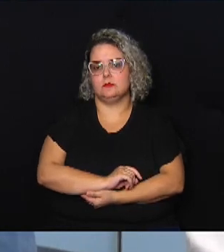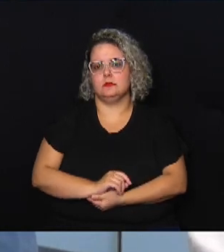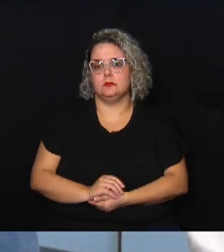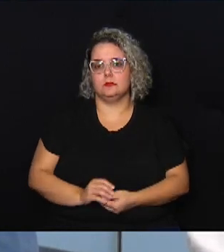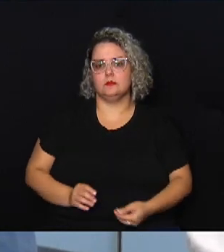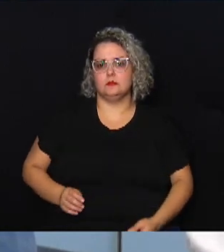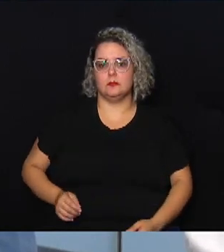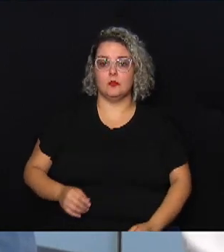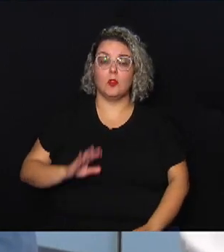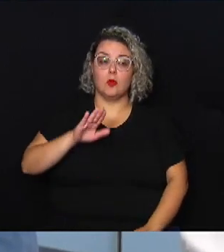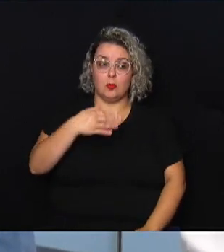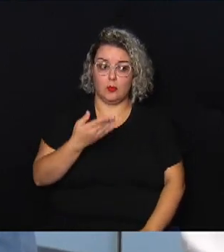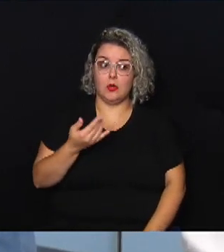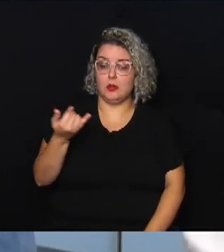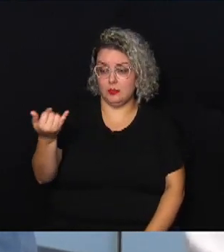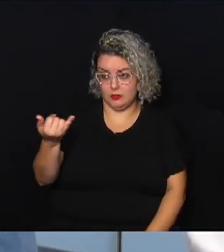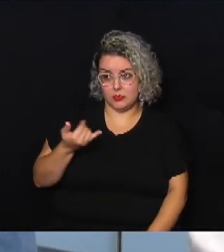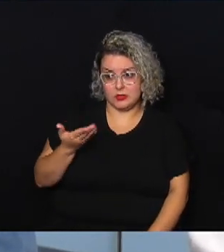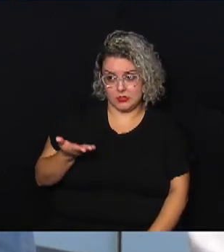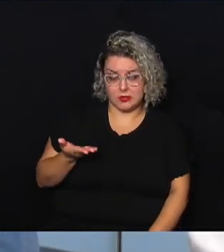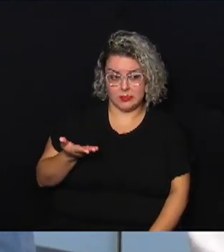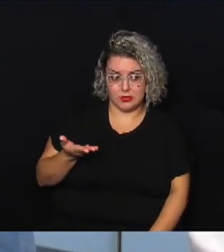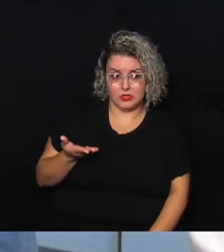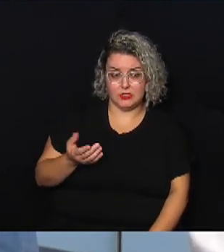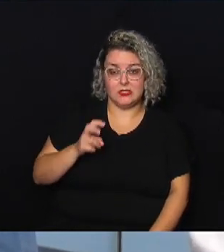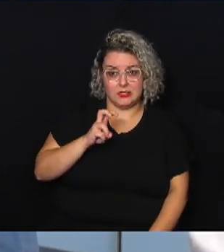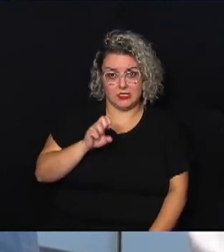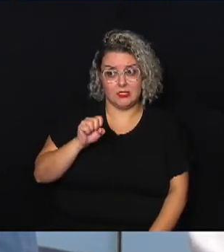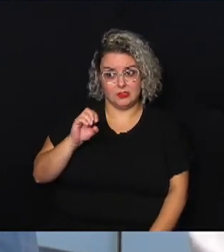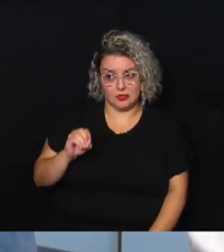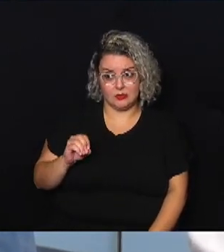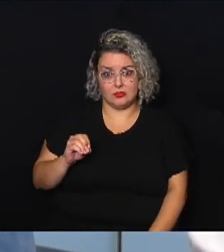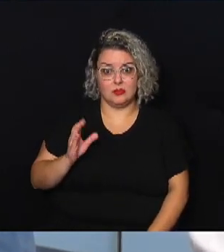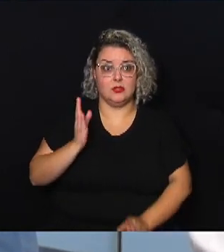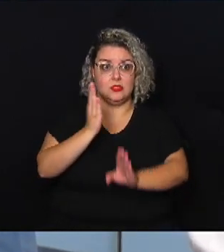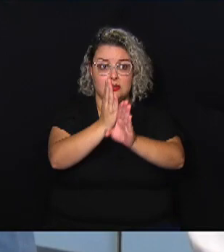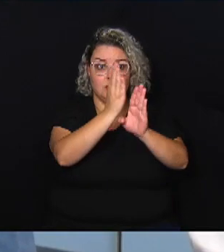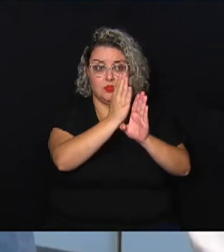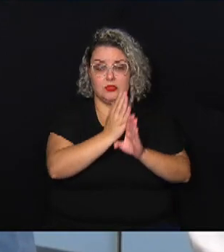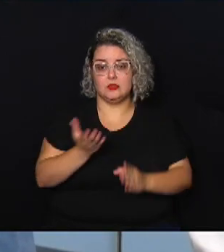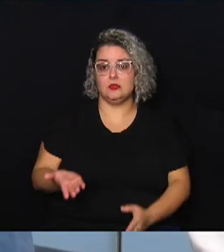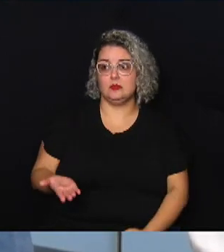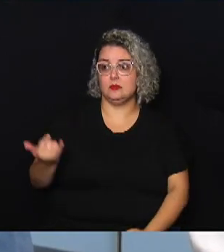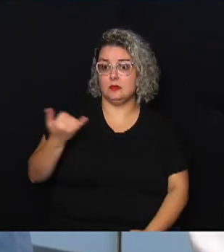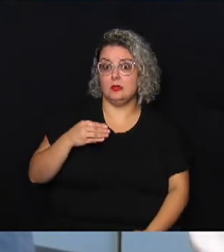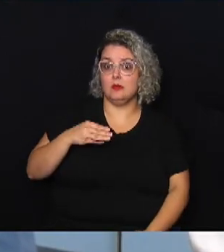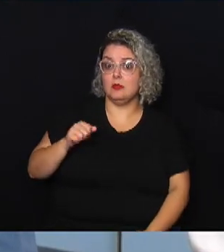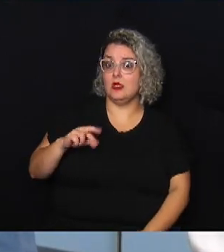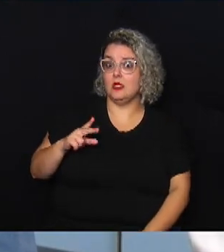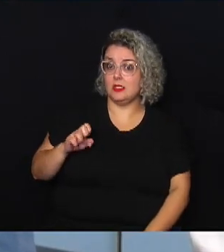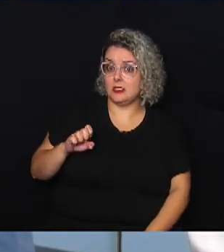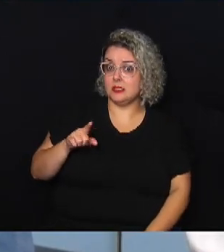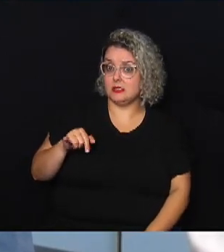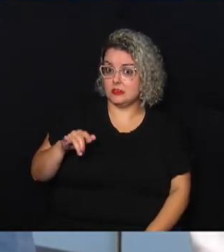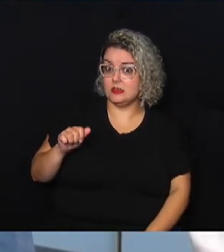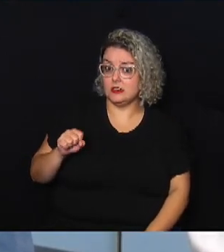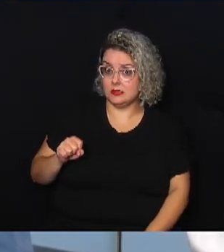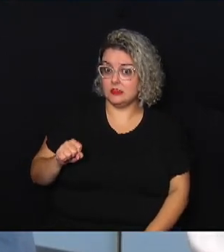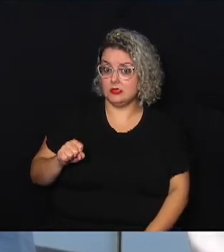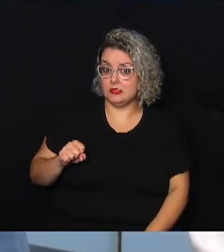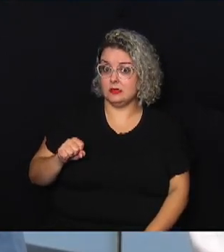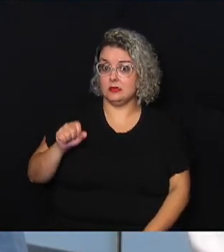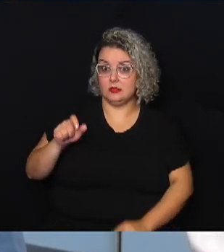quando você diz 580 unidades já localizaram e você vai falando maresias é o local onde o pessoal é mais